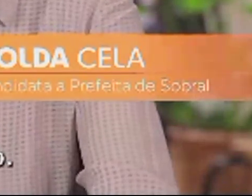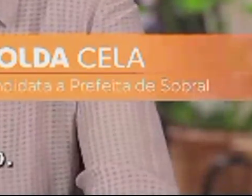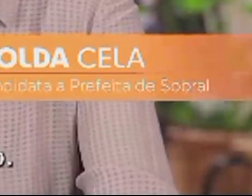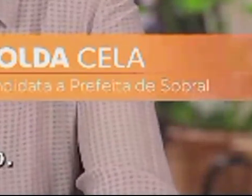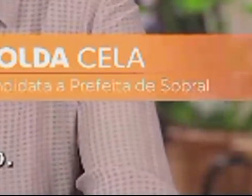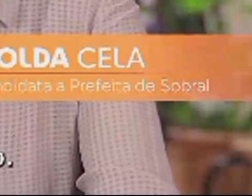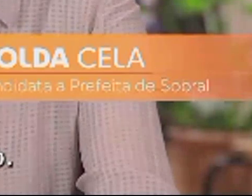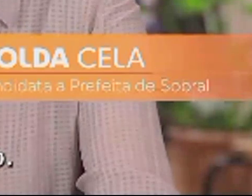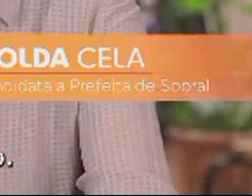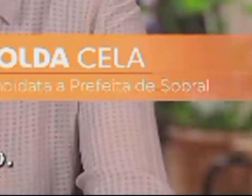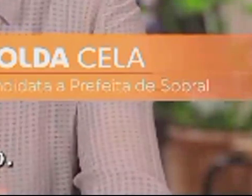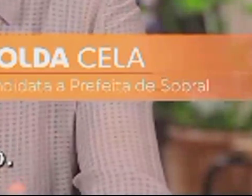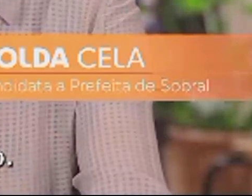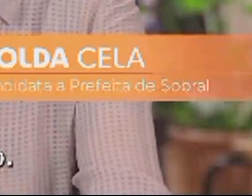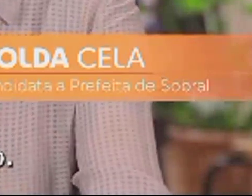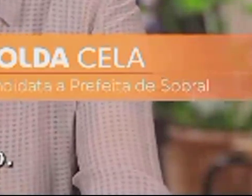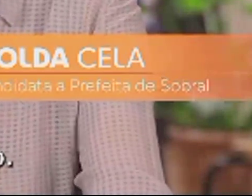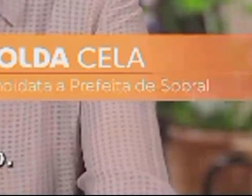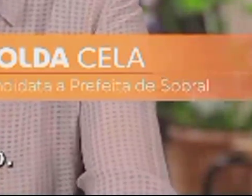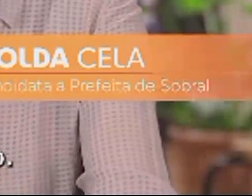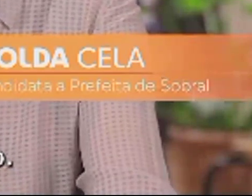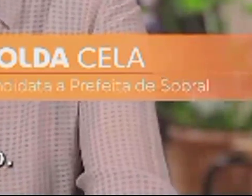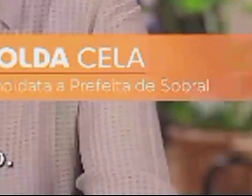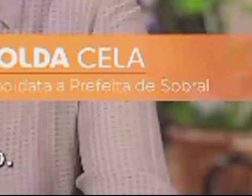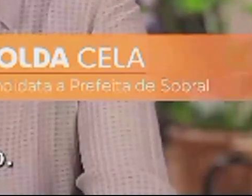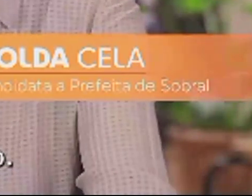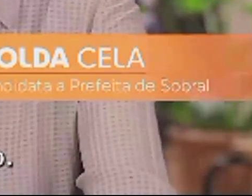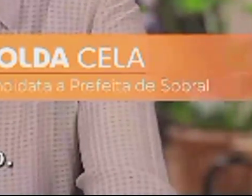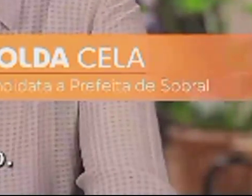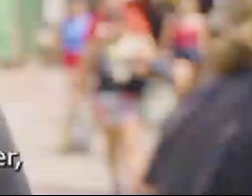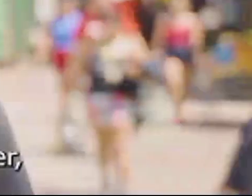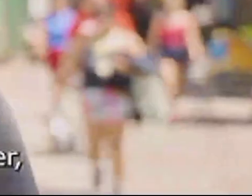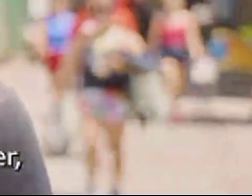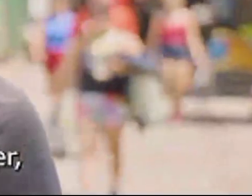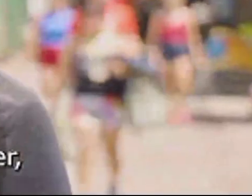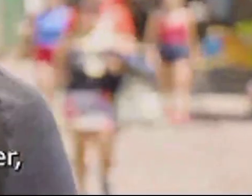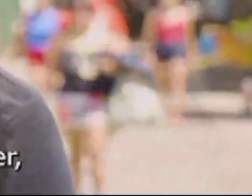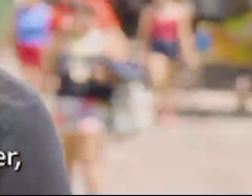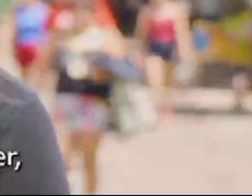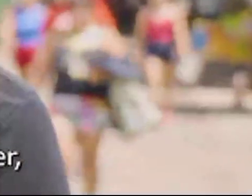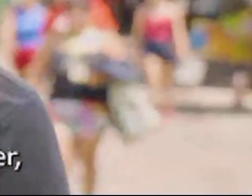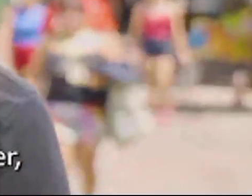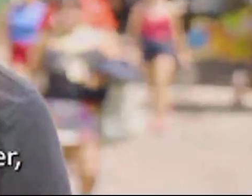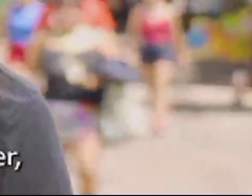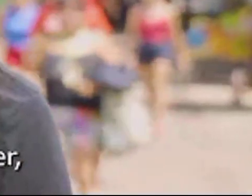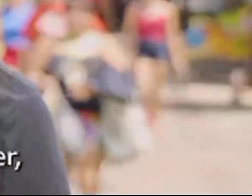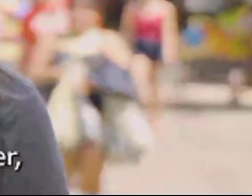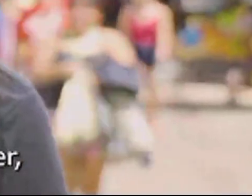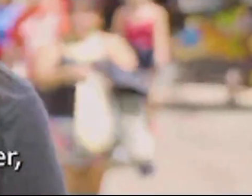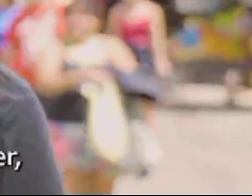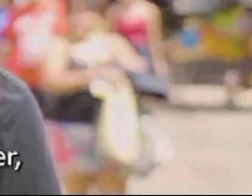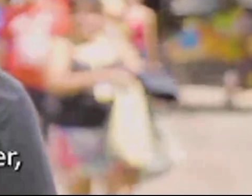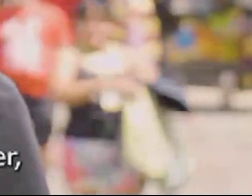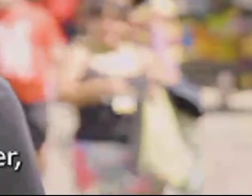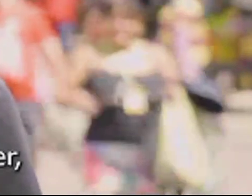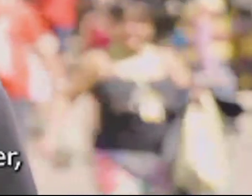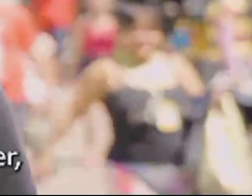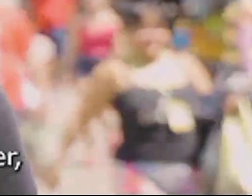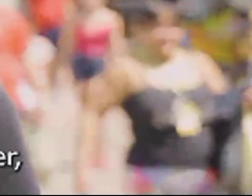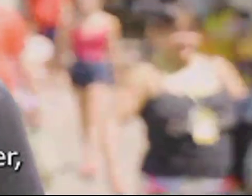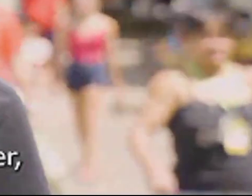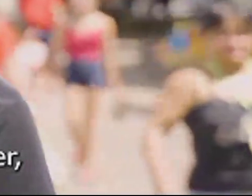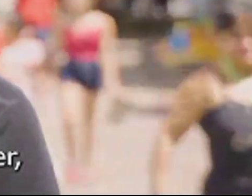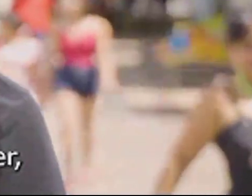isso que eu vou fazer se tiver a honra de merecer o seu voto uma ideia boa para as pessoas que tem dificuldade até de se